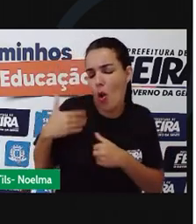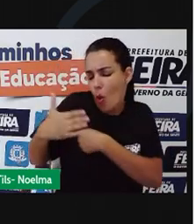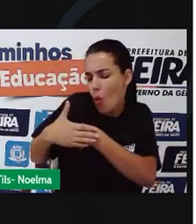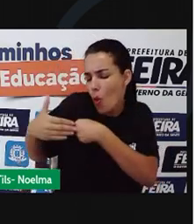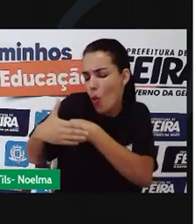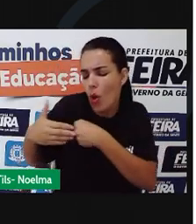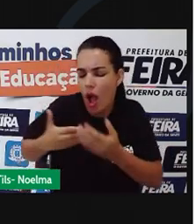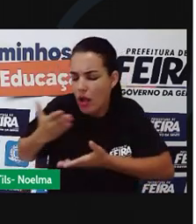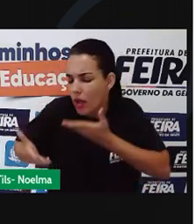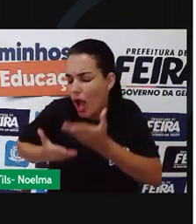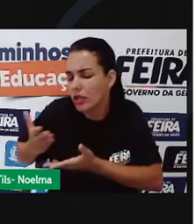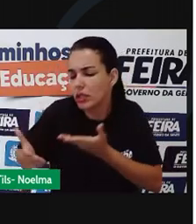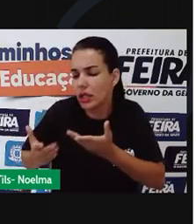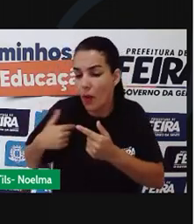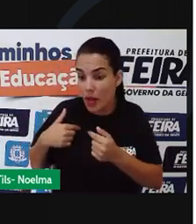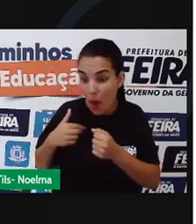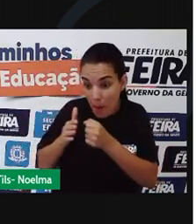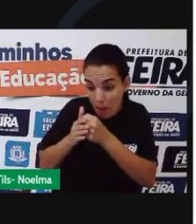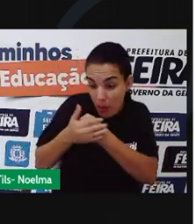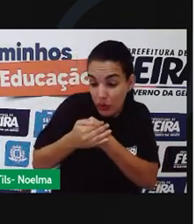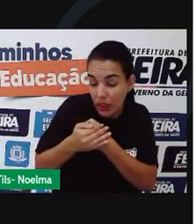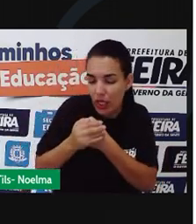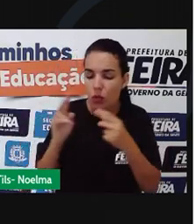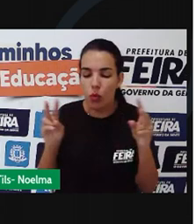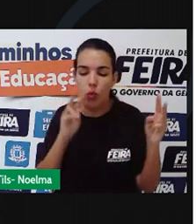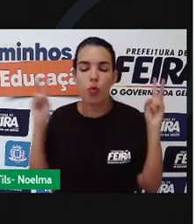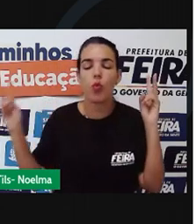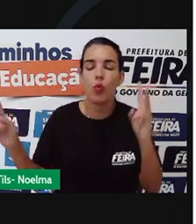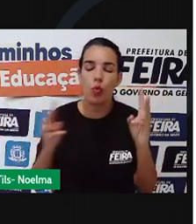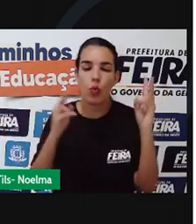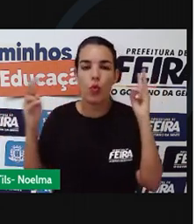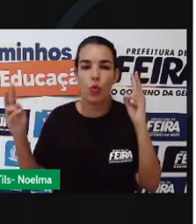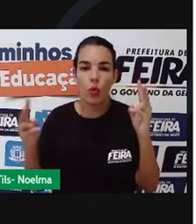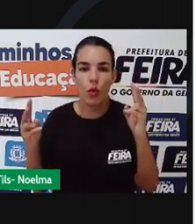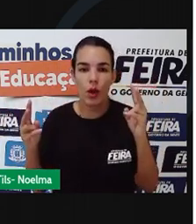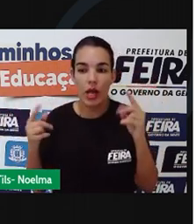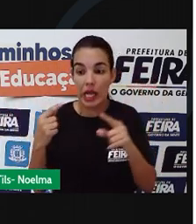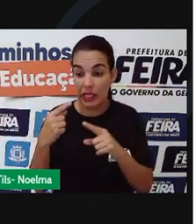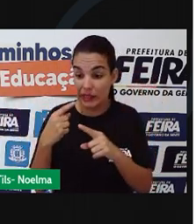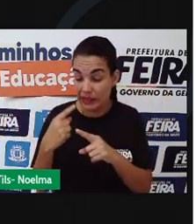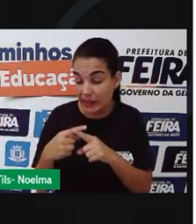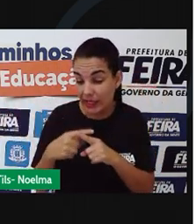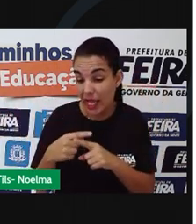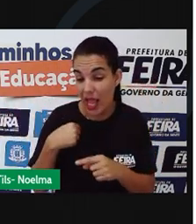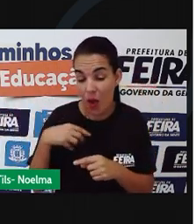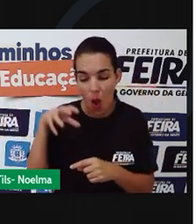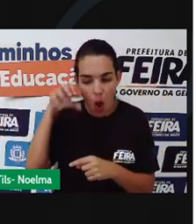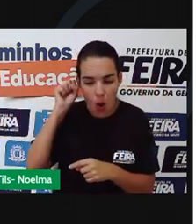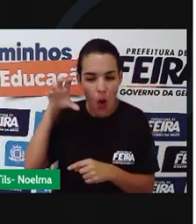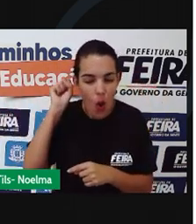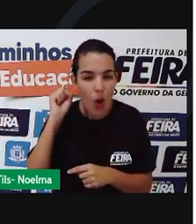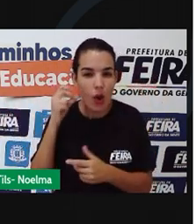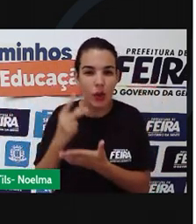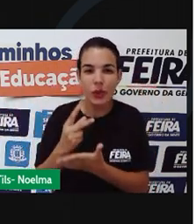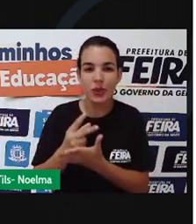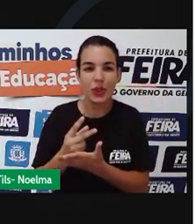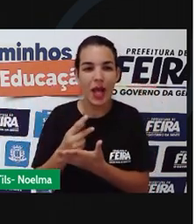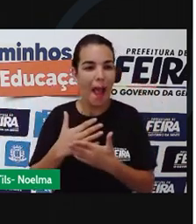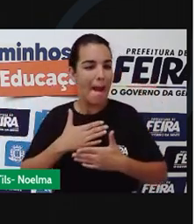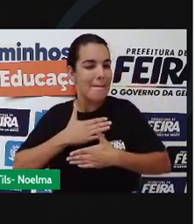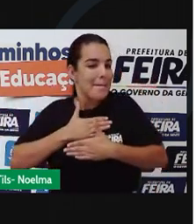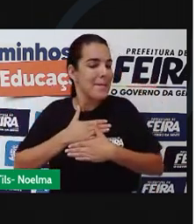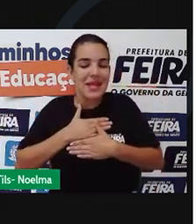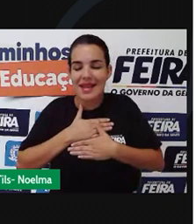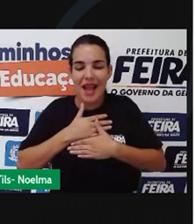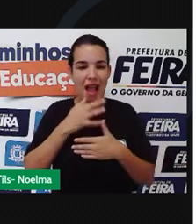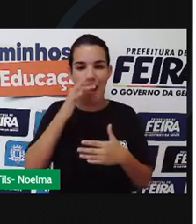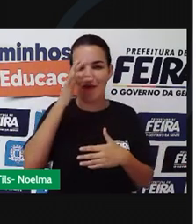É a rosa que eu protejo do vento. É a rosa que eu escuto falar. É a minha rosa